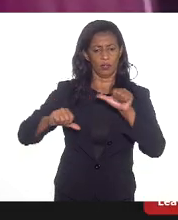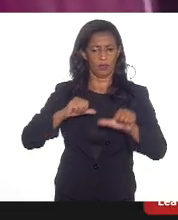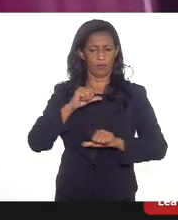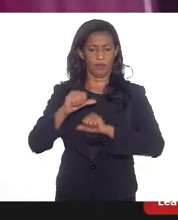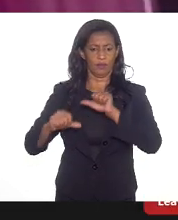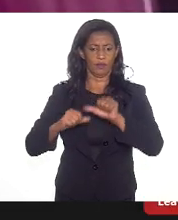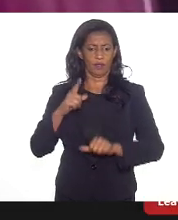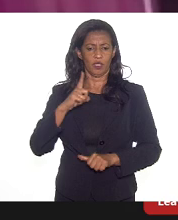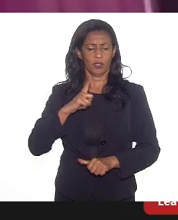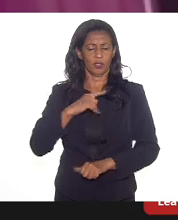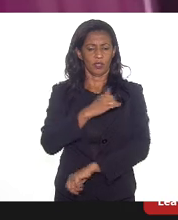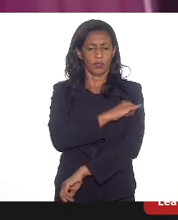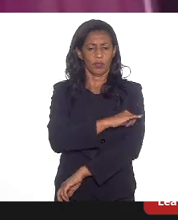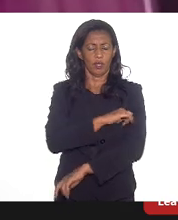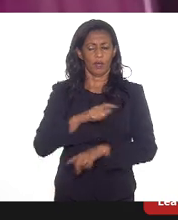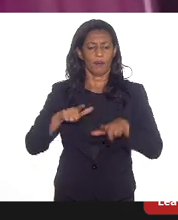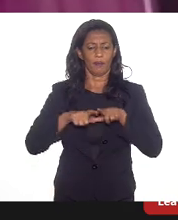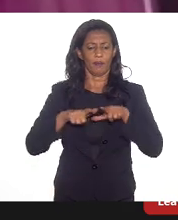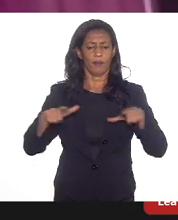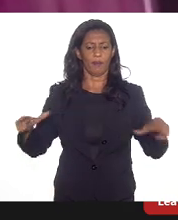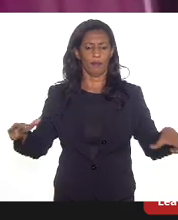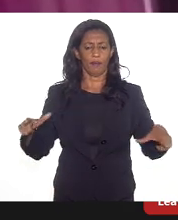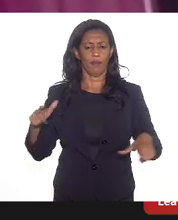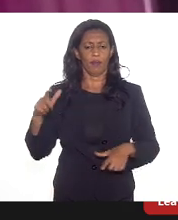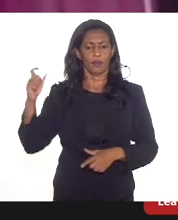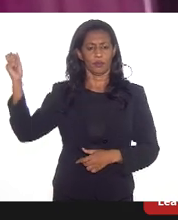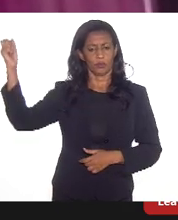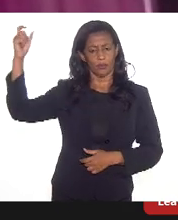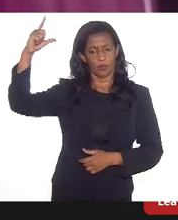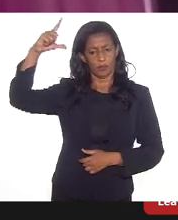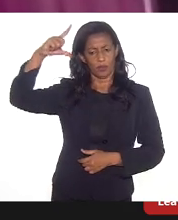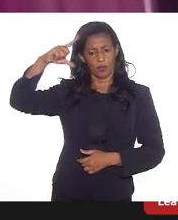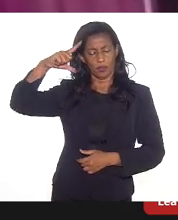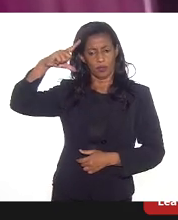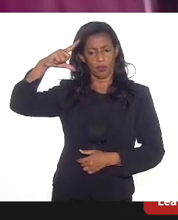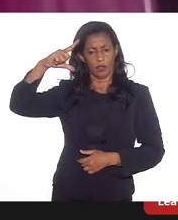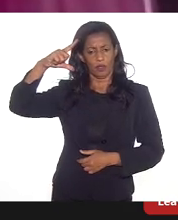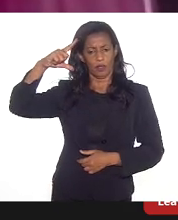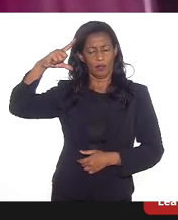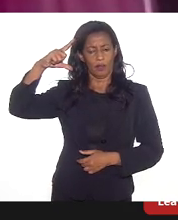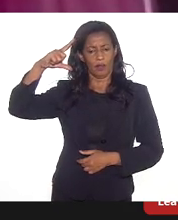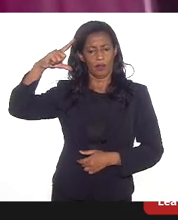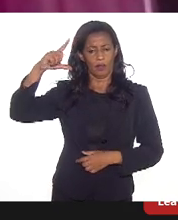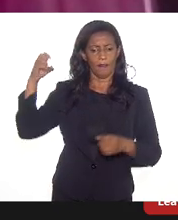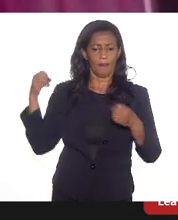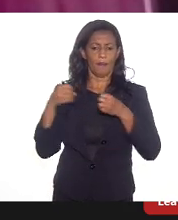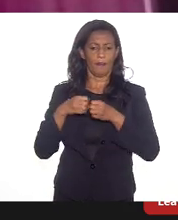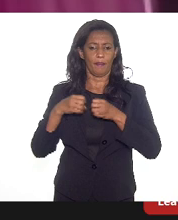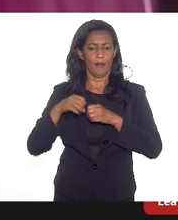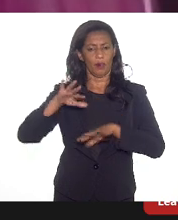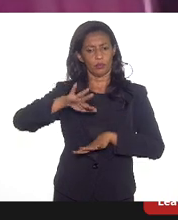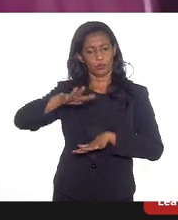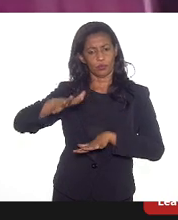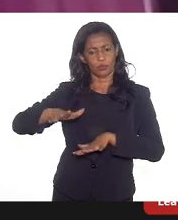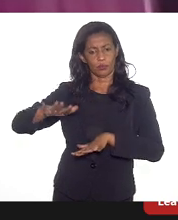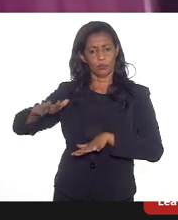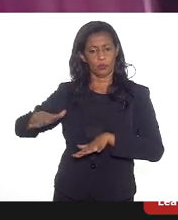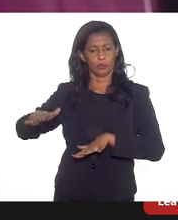no Rio de Janeiro a maior incidência de raios solares em costas perto do mar, ou seja, um